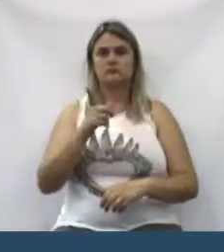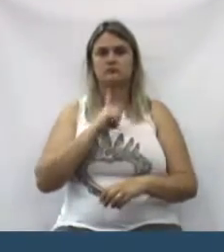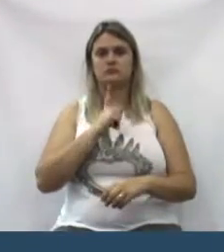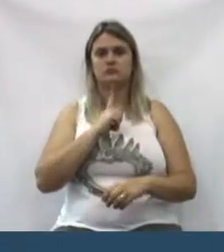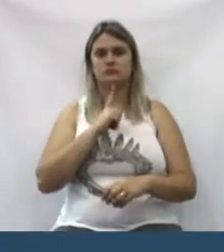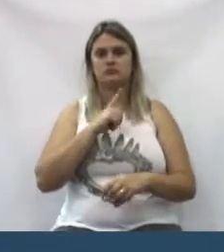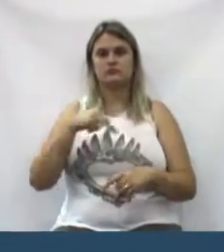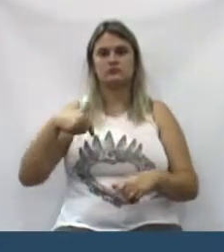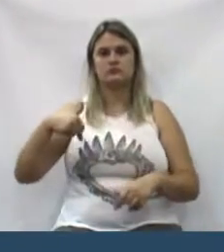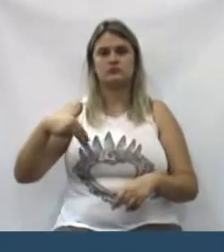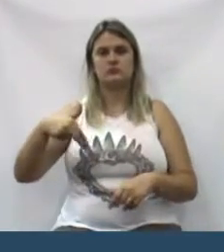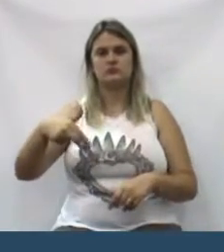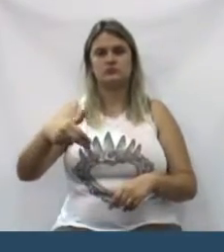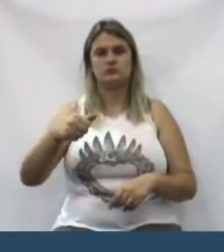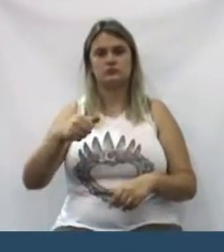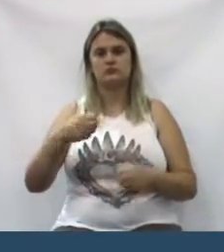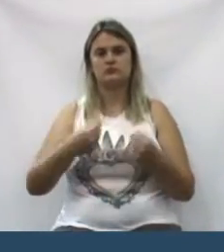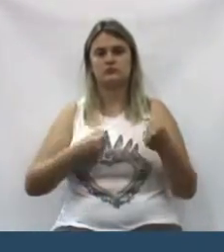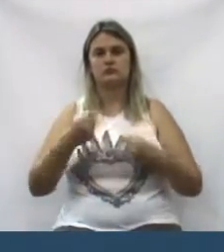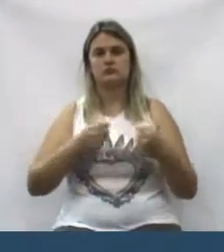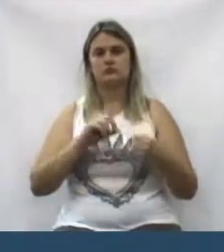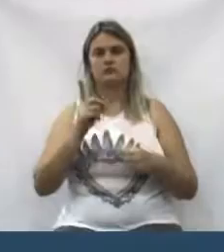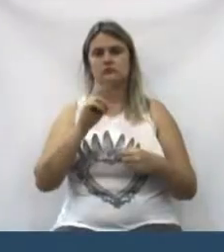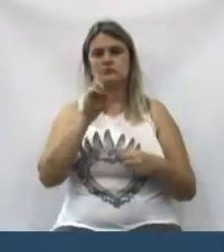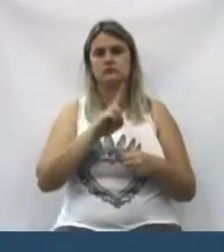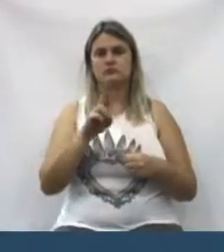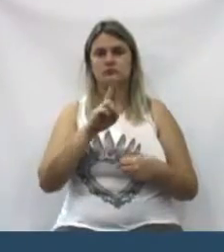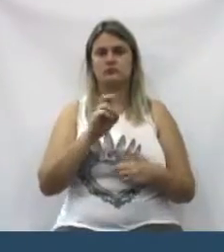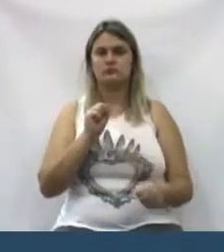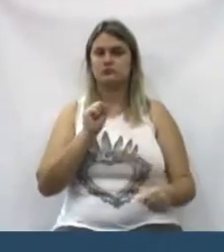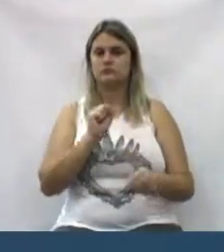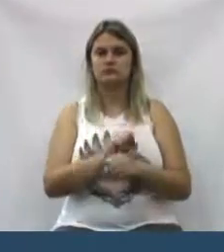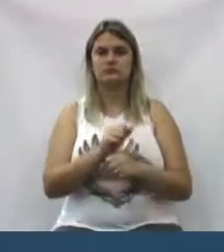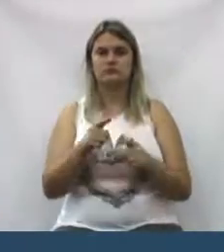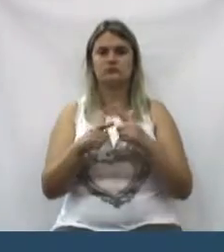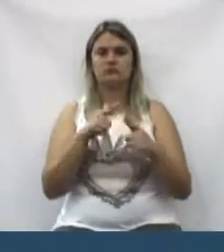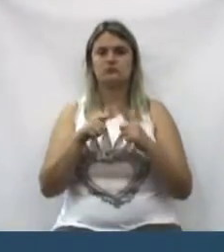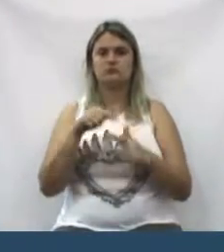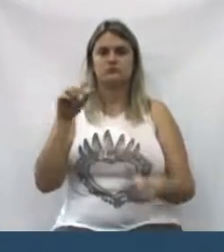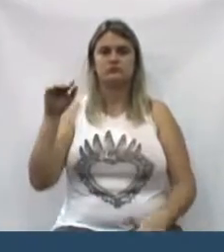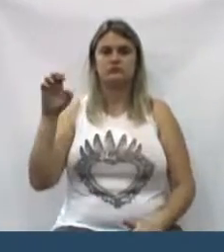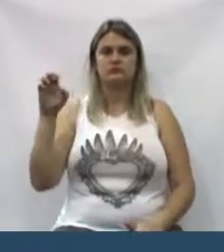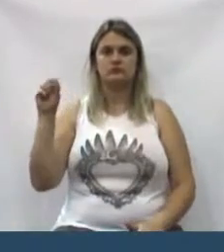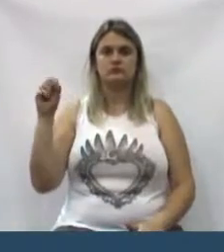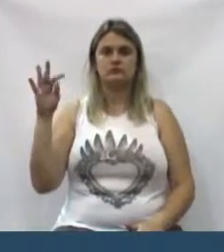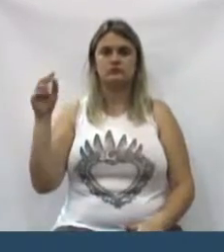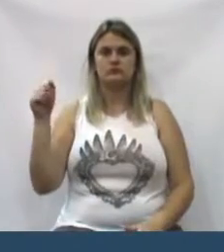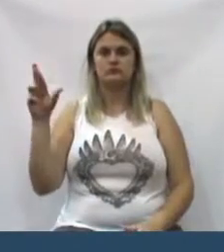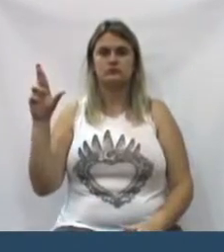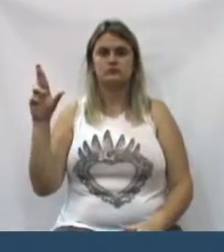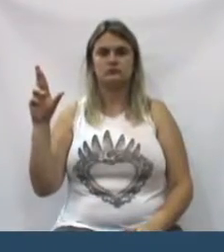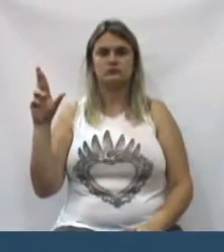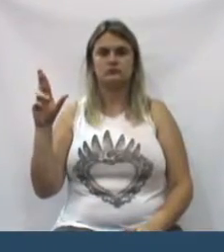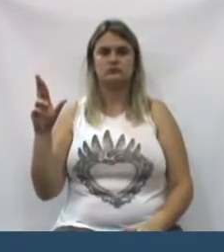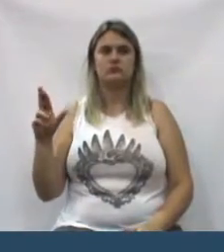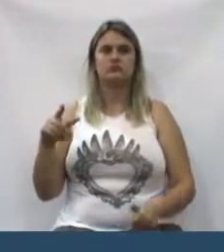melhor se vim de apé do que se vim de carro. Acabou o pedágio o estar